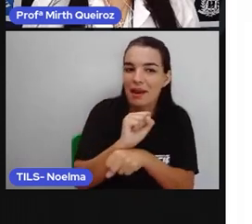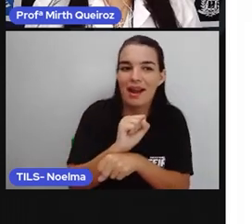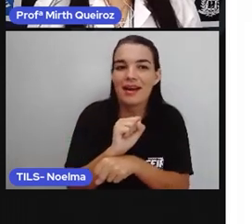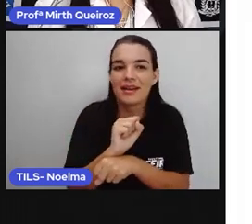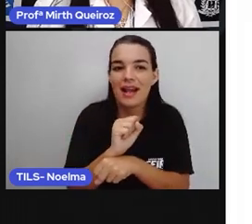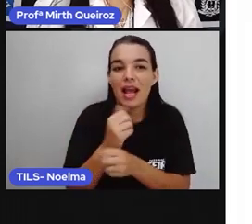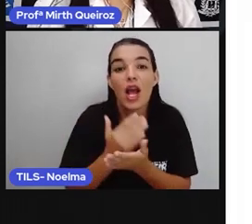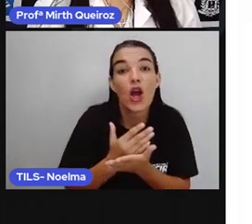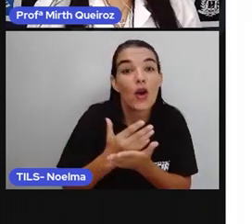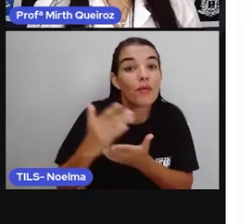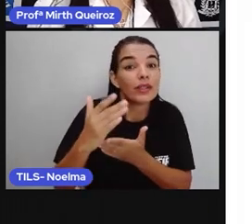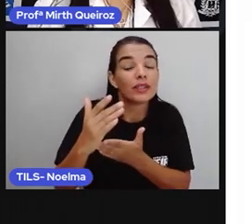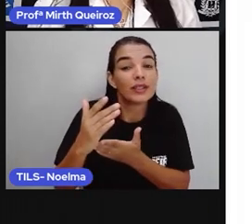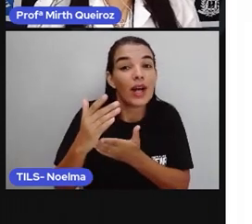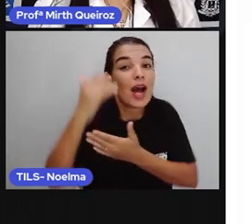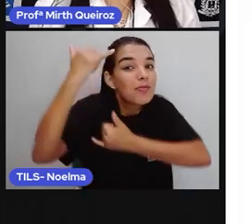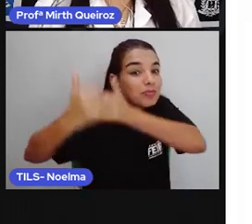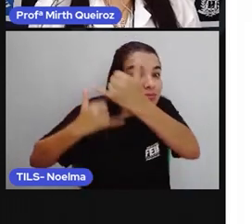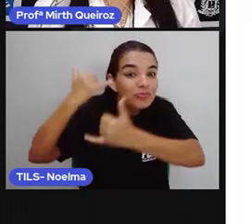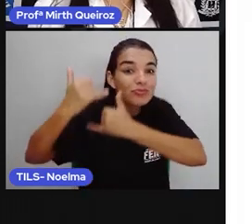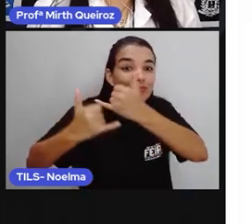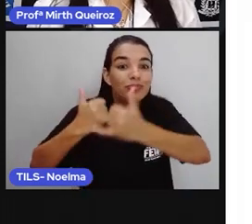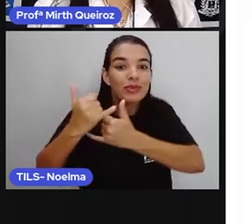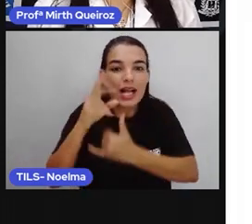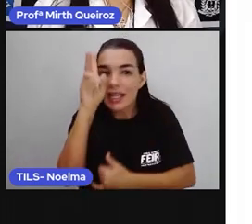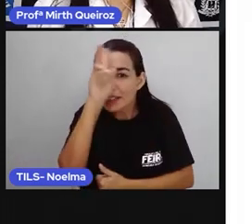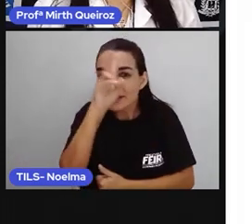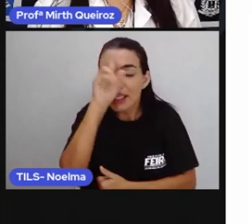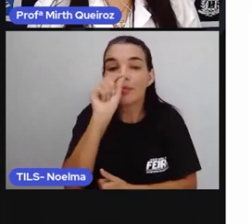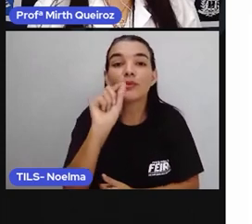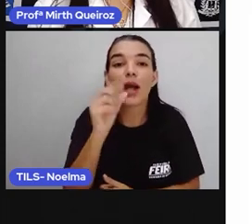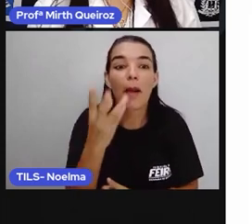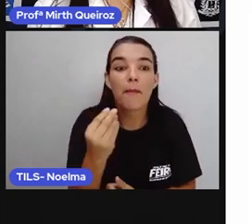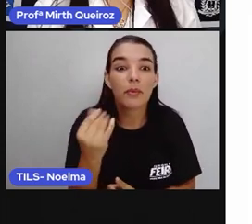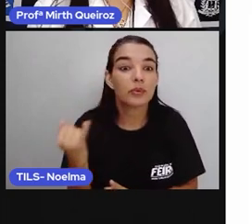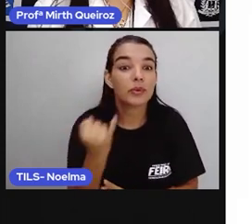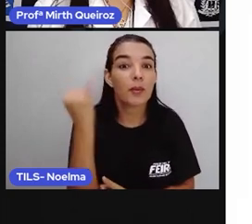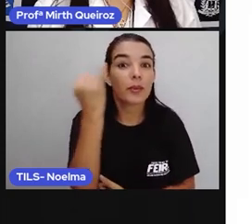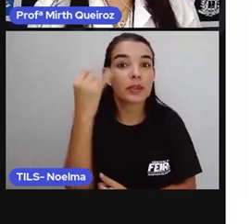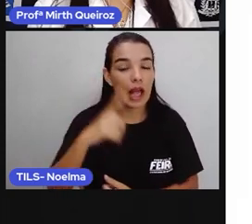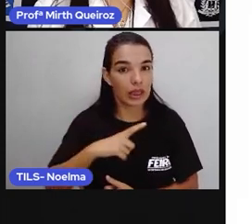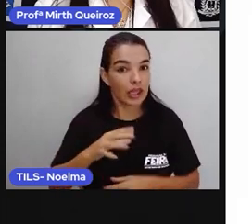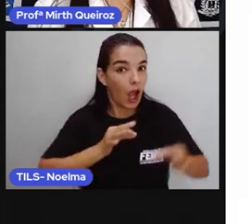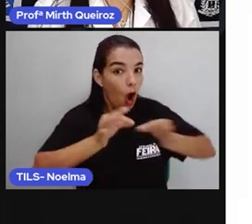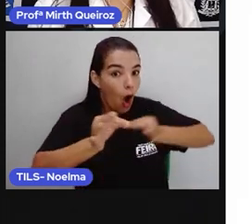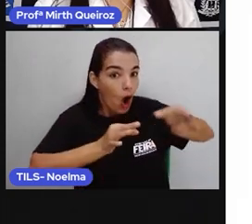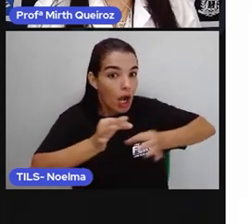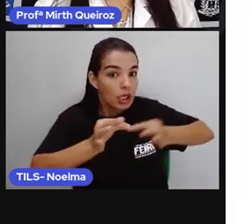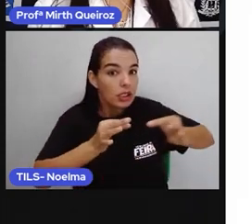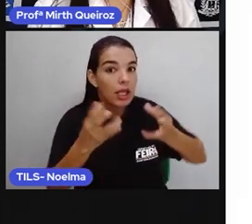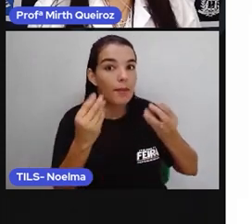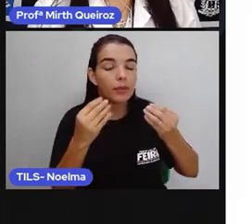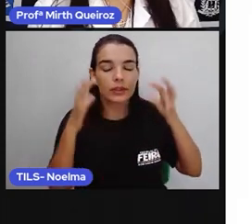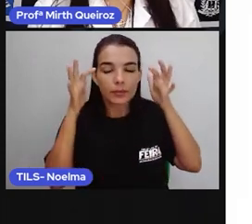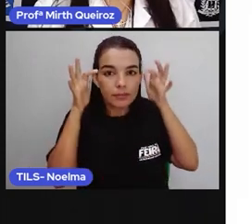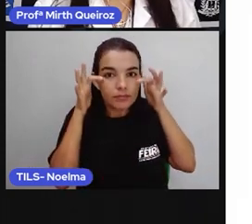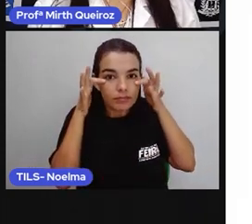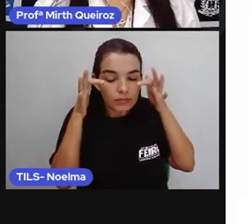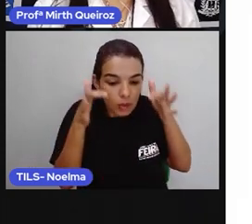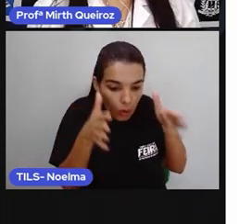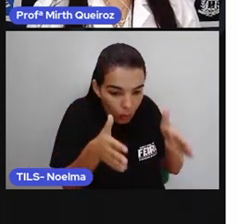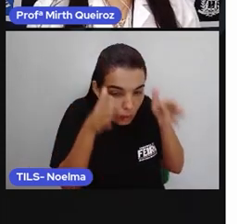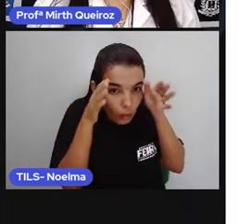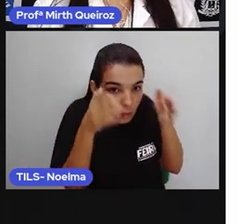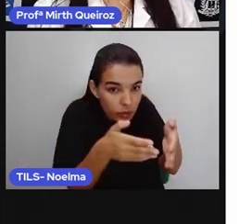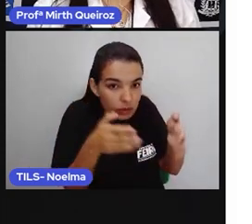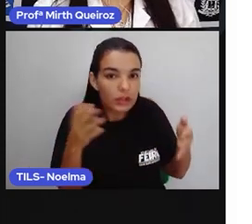E para iniciar a nossa aventura, lembre-se que é muito importante ter organização e muita concentração.